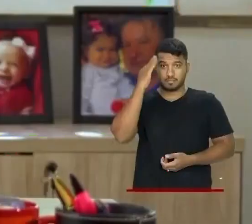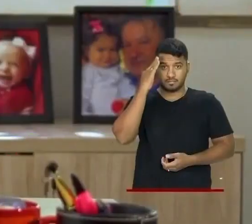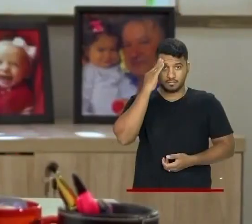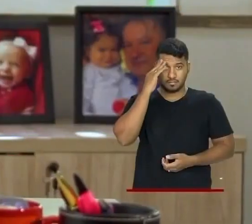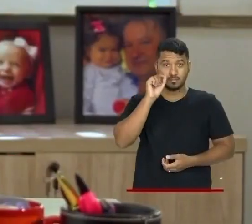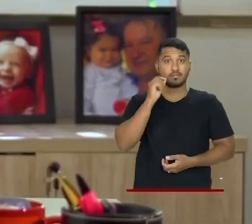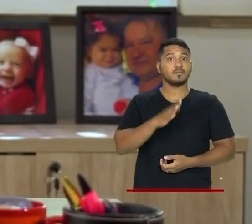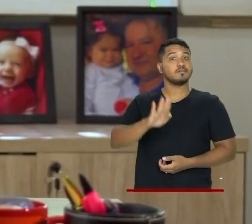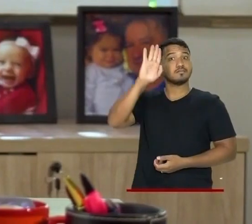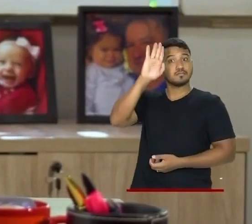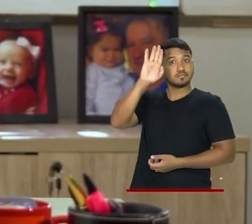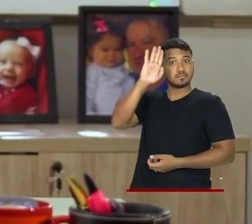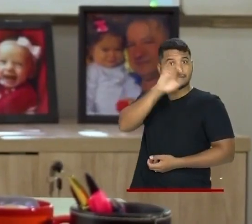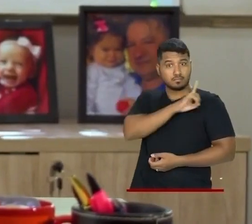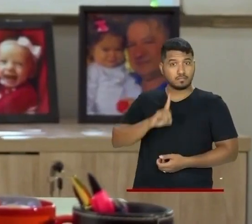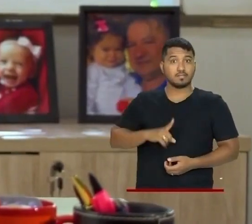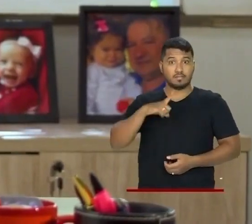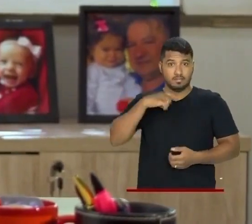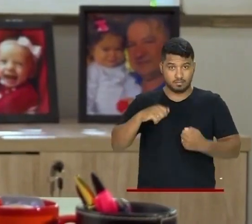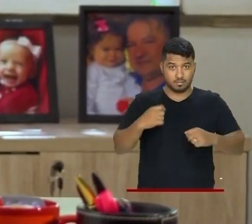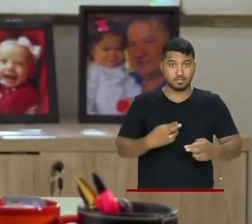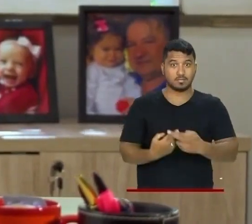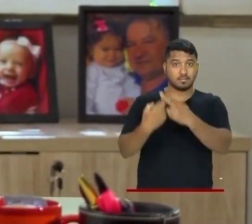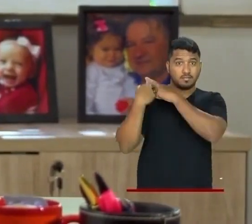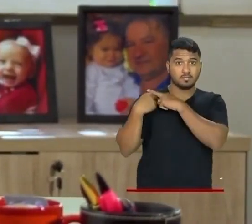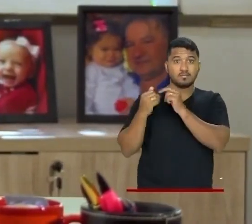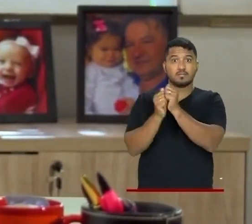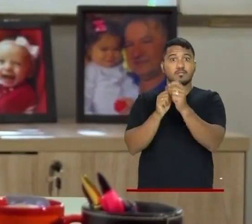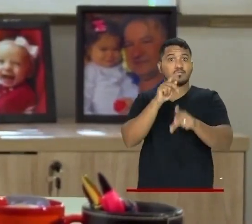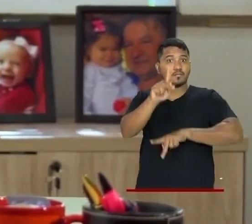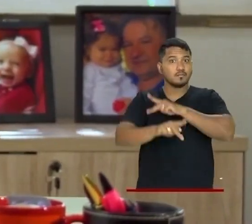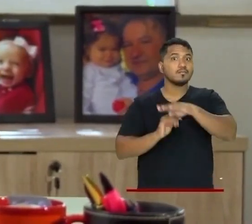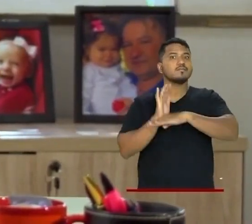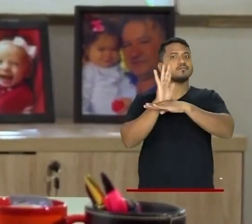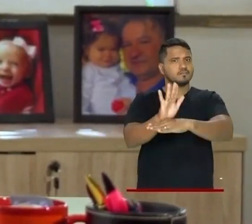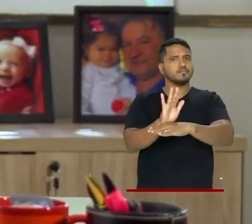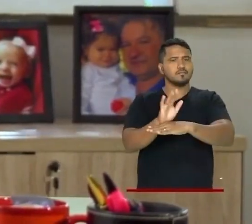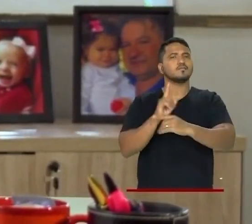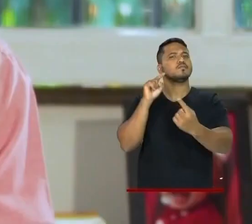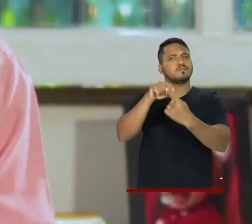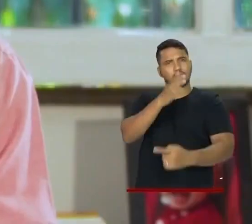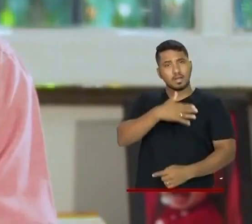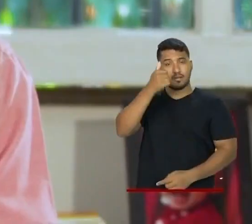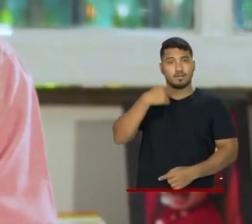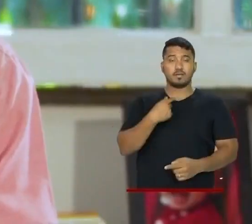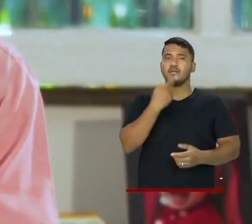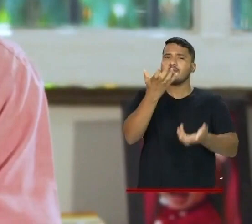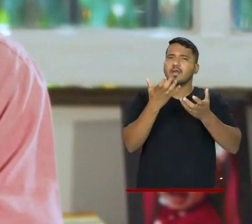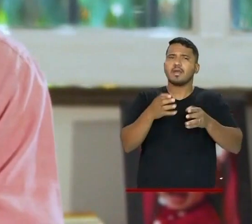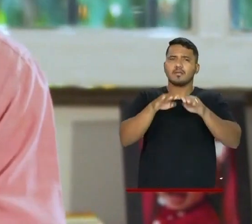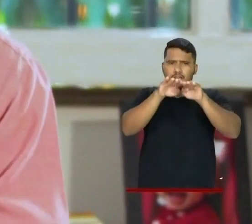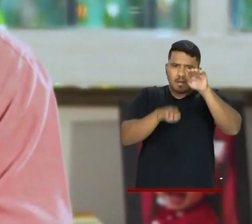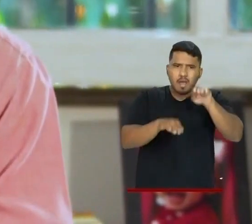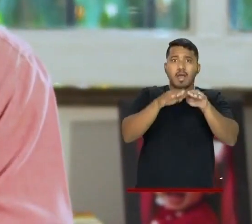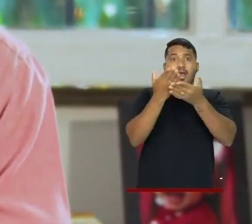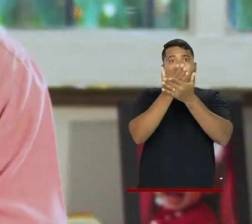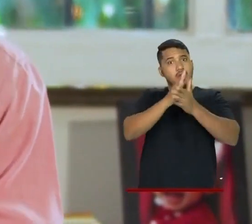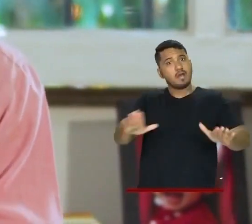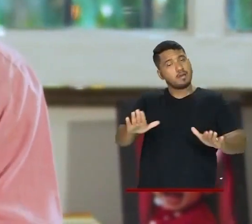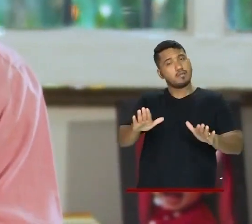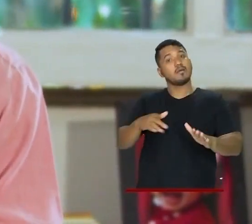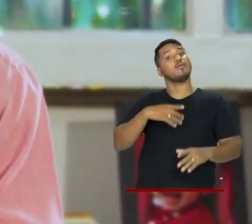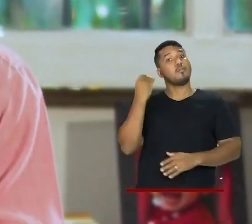Eu entendo o mandato como um compromisso entre o eleito e a população em busca de objetivos. E eu destaco a redução da